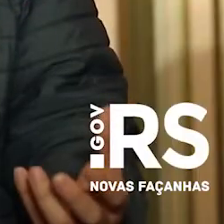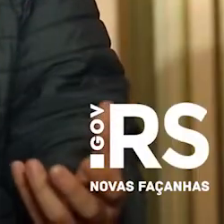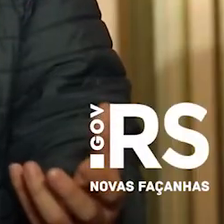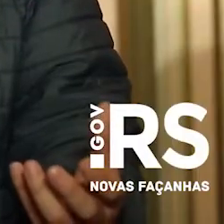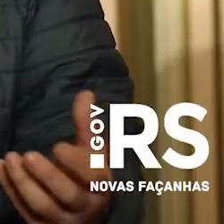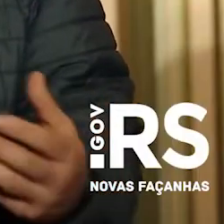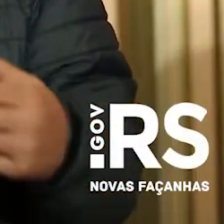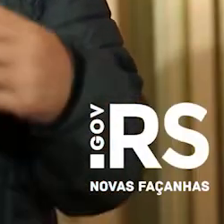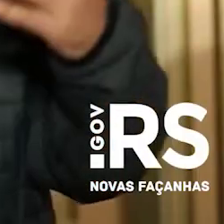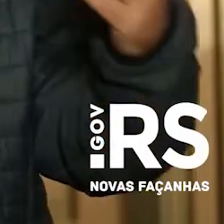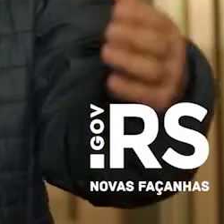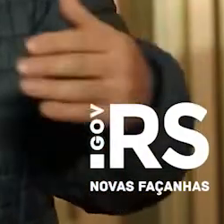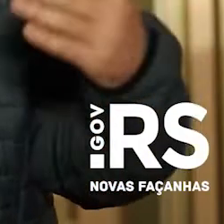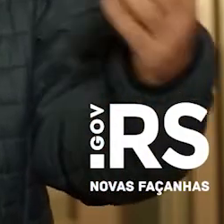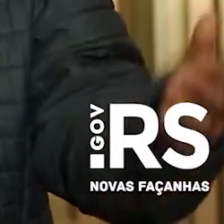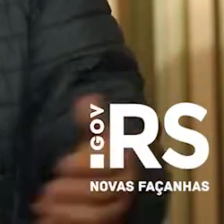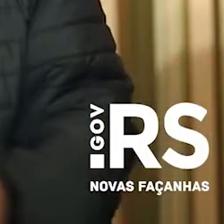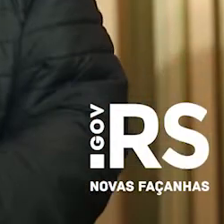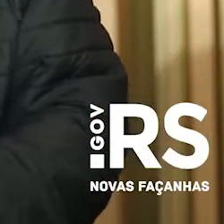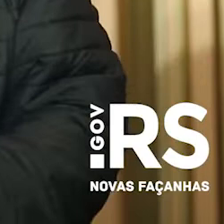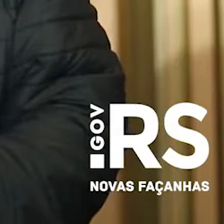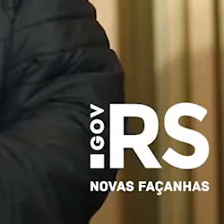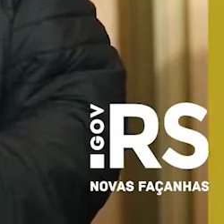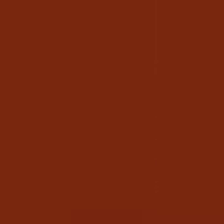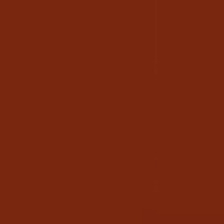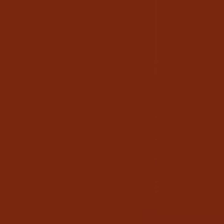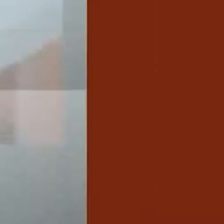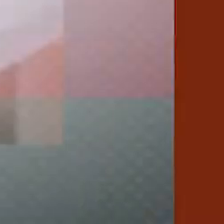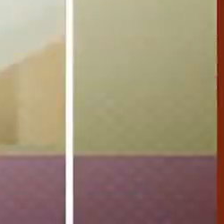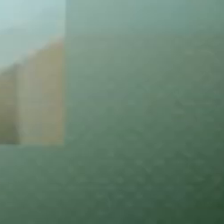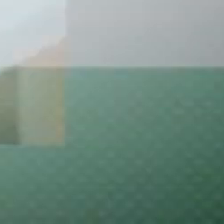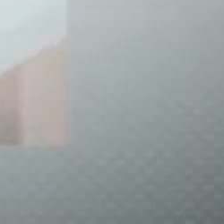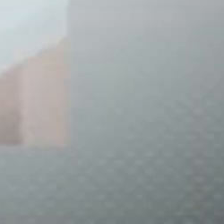utilização dela envolve, então, períodos de não mais do que duas horas.